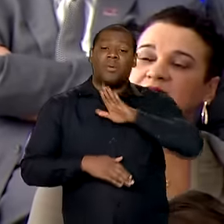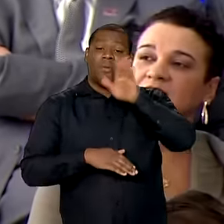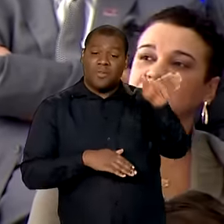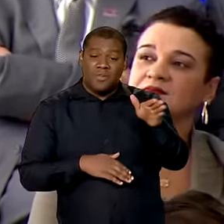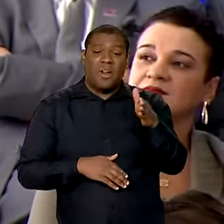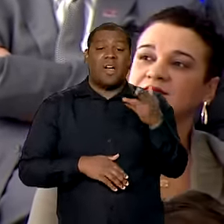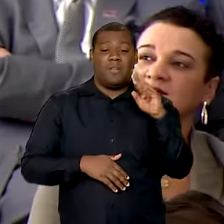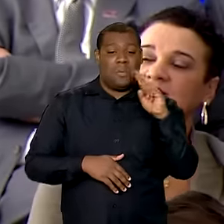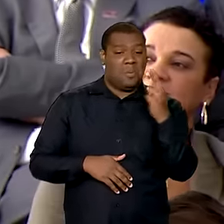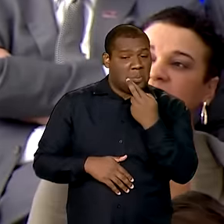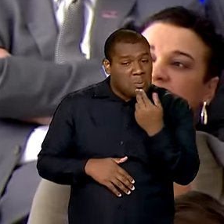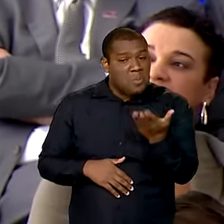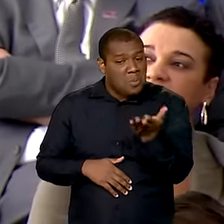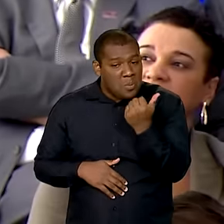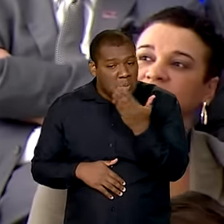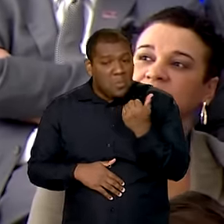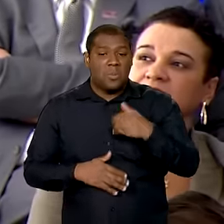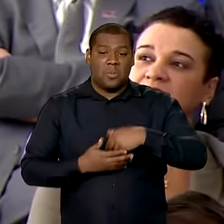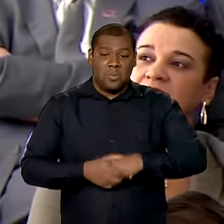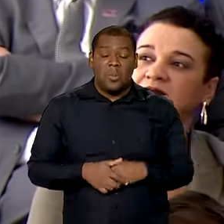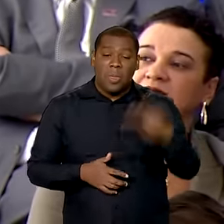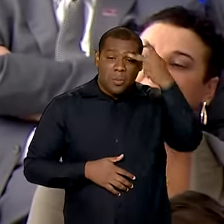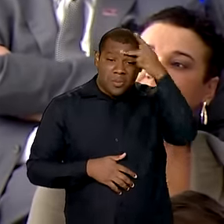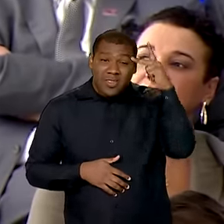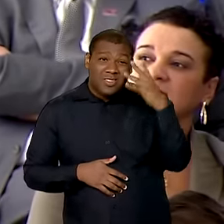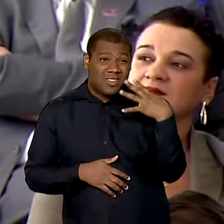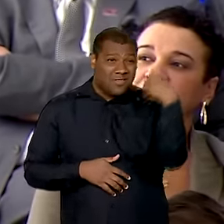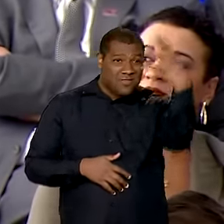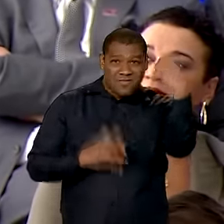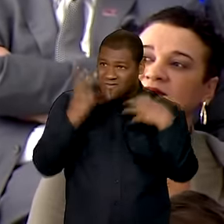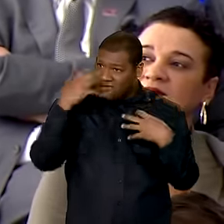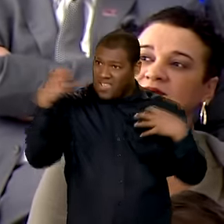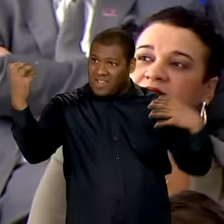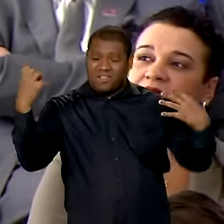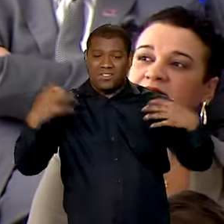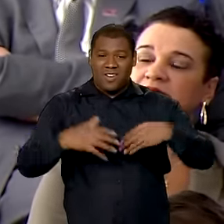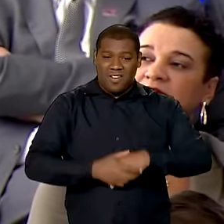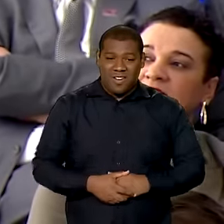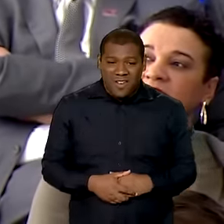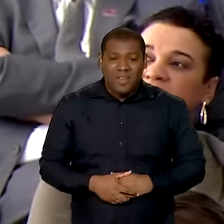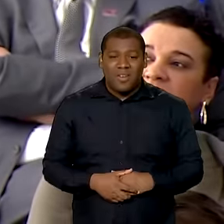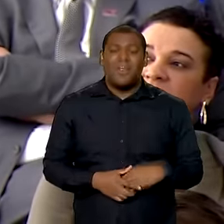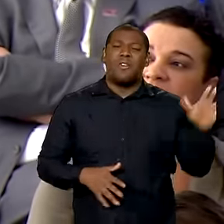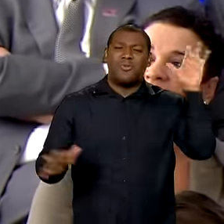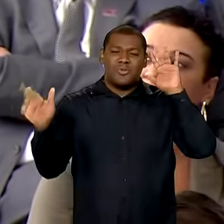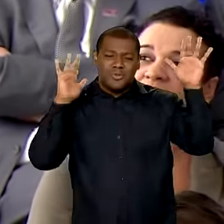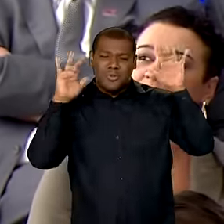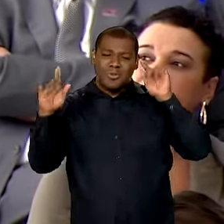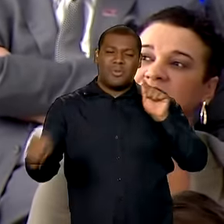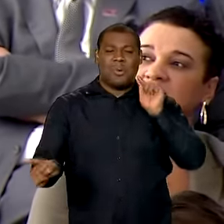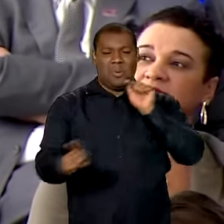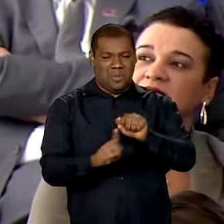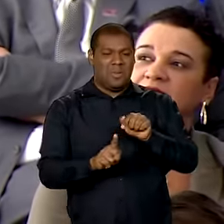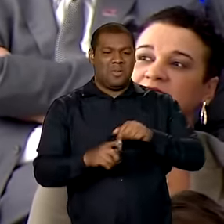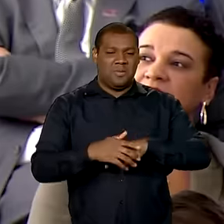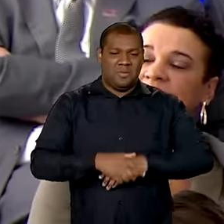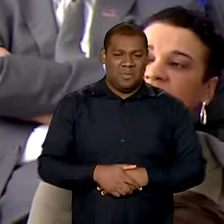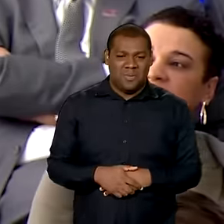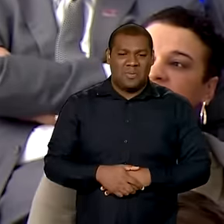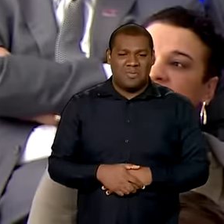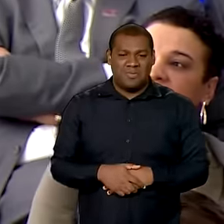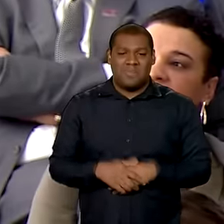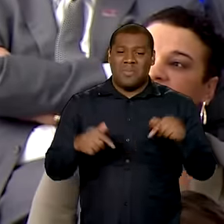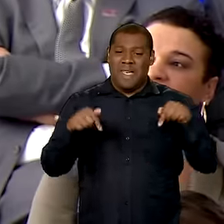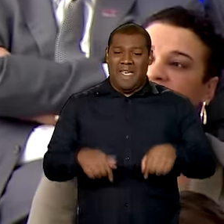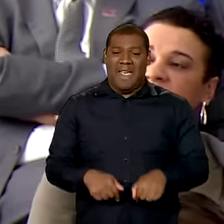almoçar. Que as pessoas possam fazer uma viagem. É esse país que nós sonhamos. Nós não queremos um país que eternamente